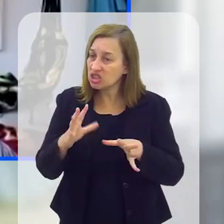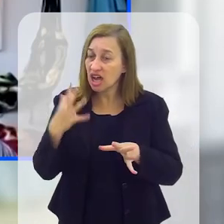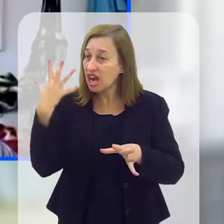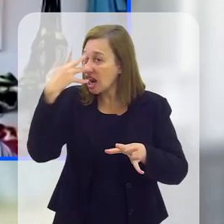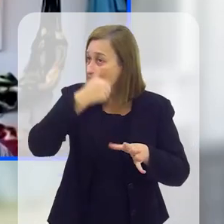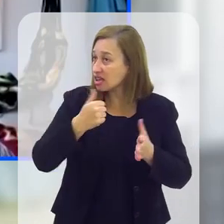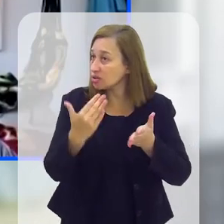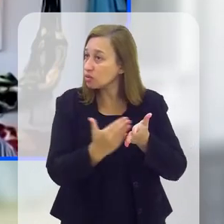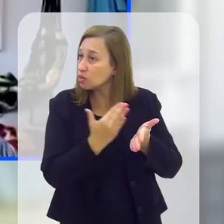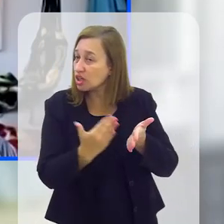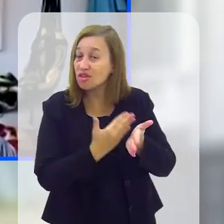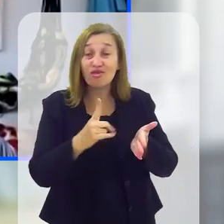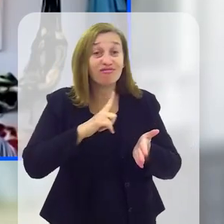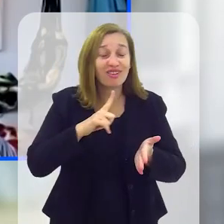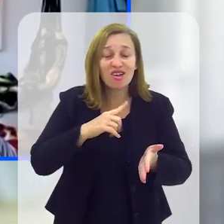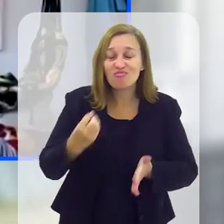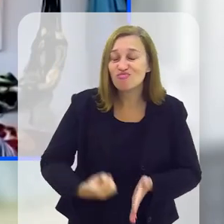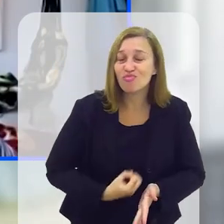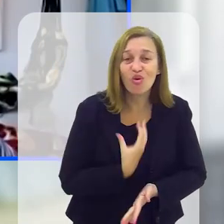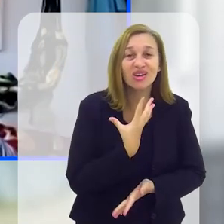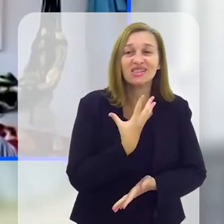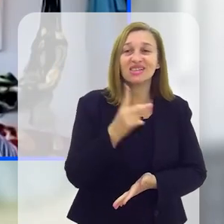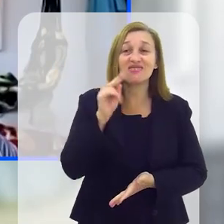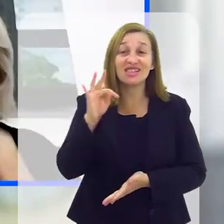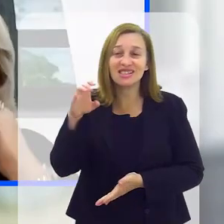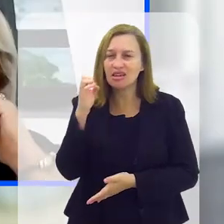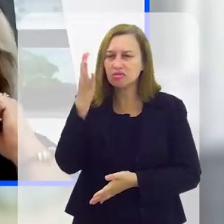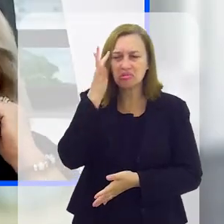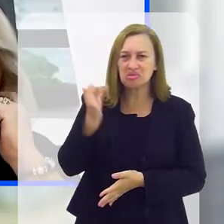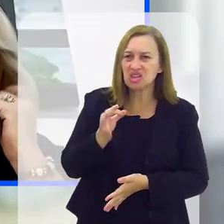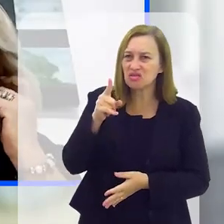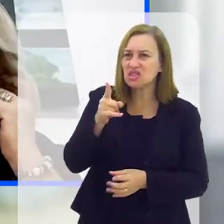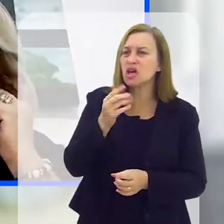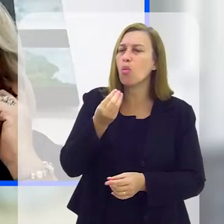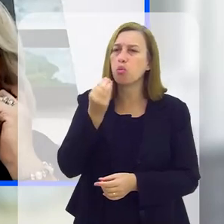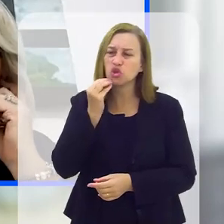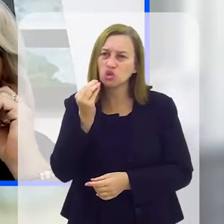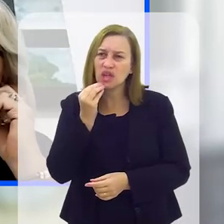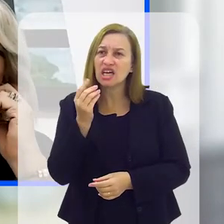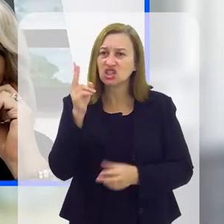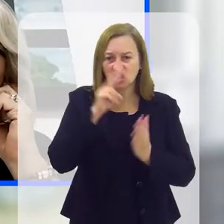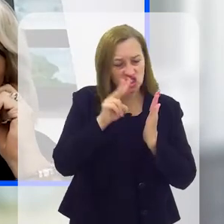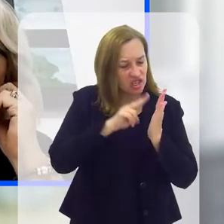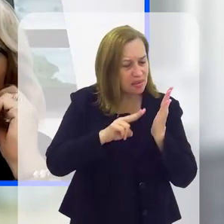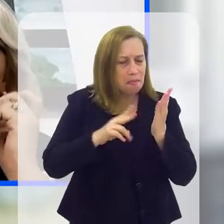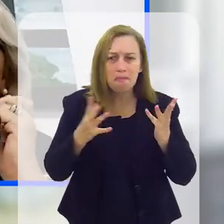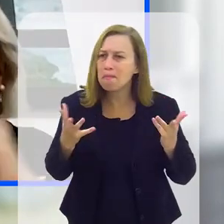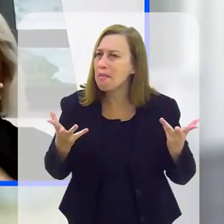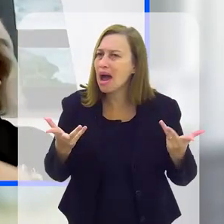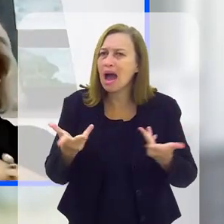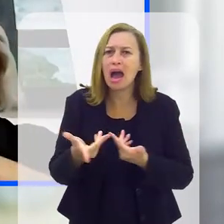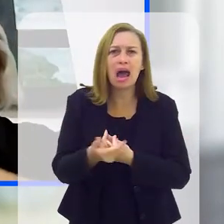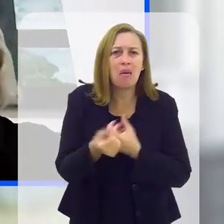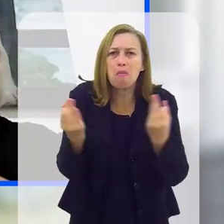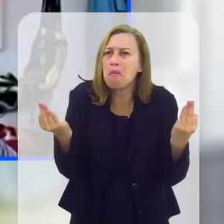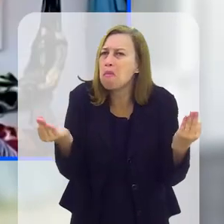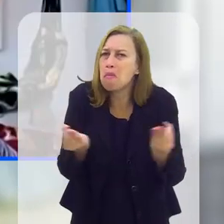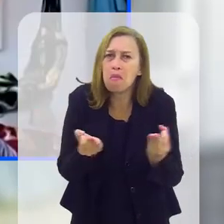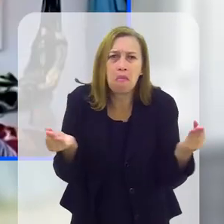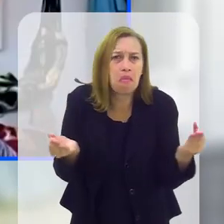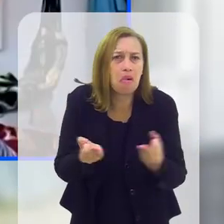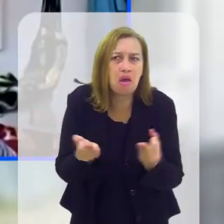deste livro que tem poesias, Vicente, não sei se você já teve oportunidade de ler, impactantes,